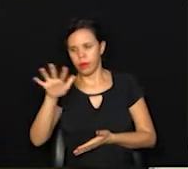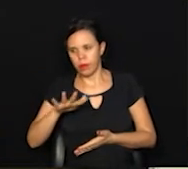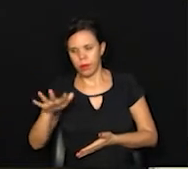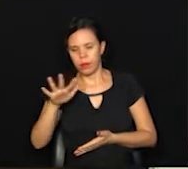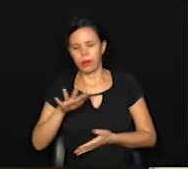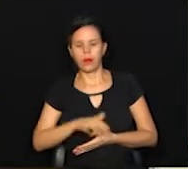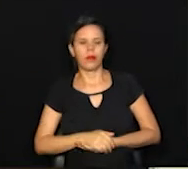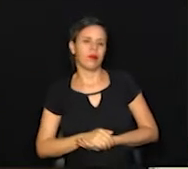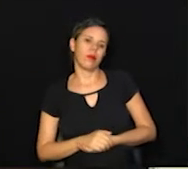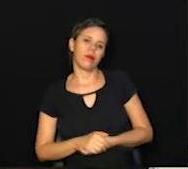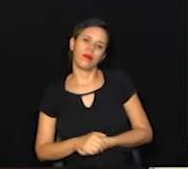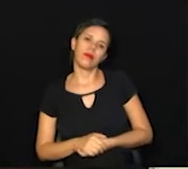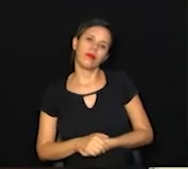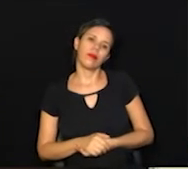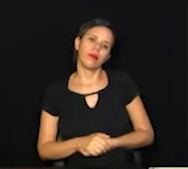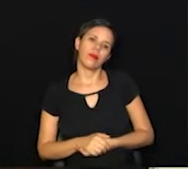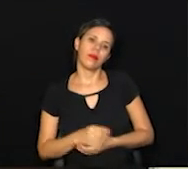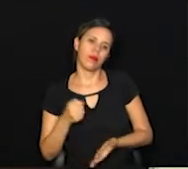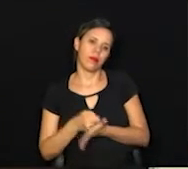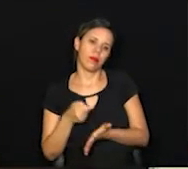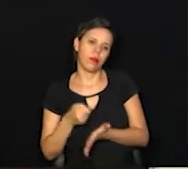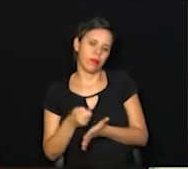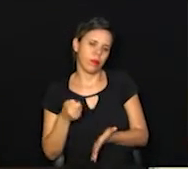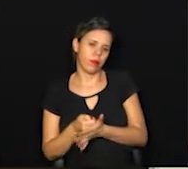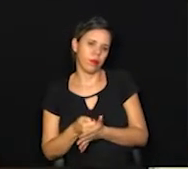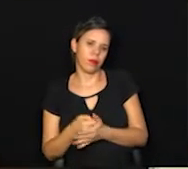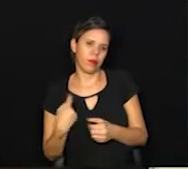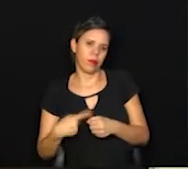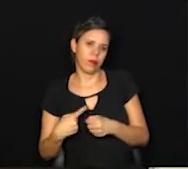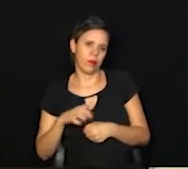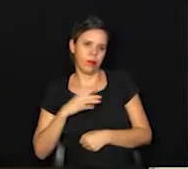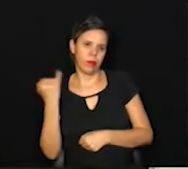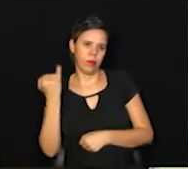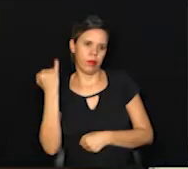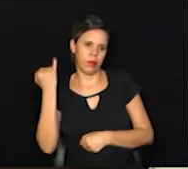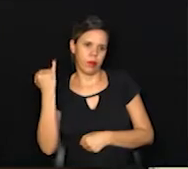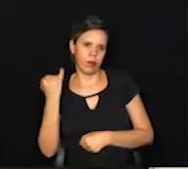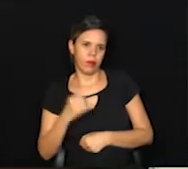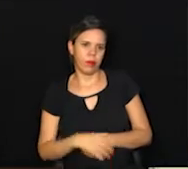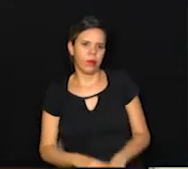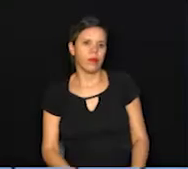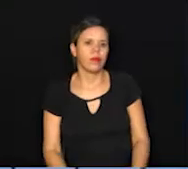obrigações com o município. Isso é muito importante.